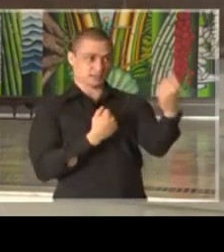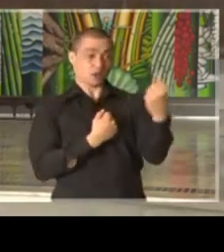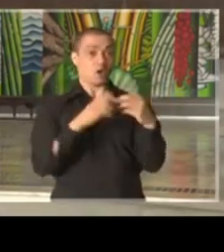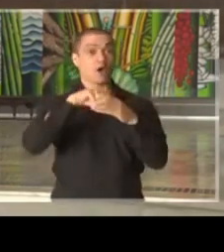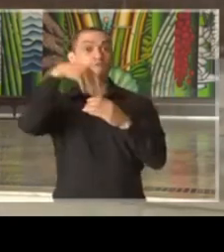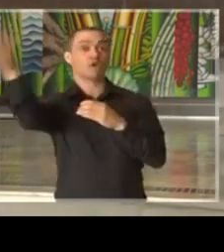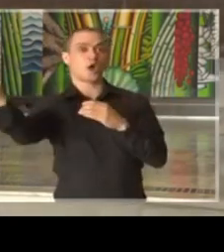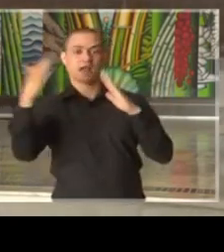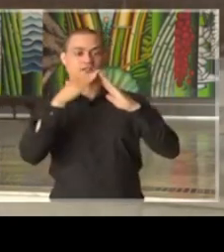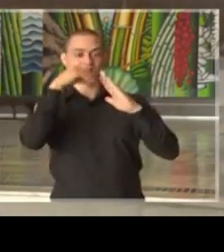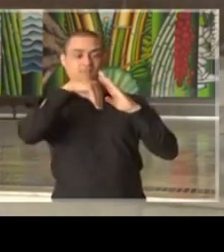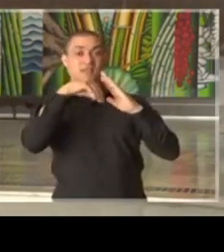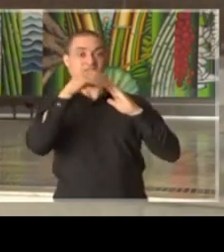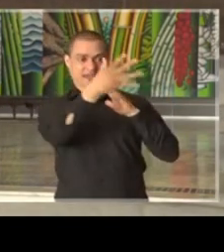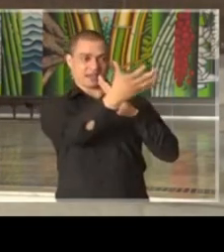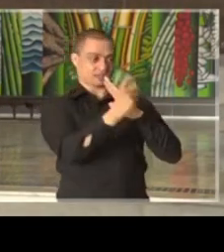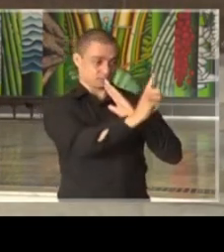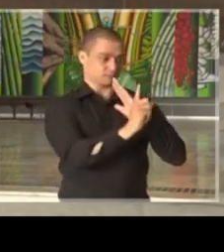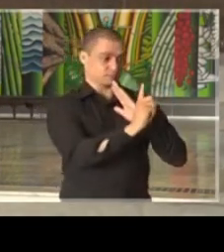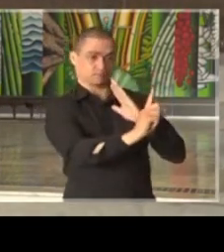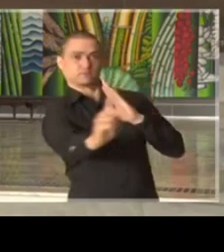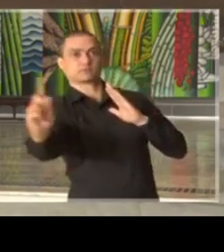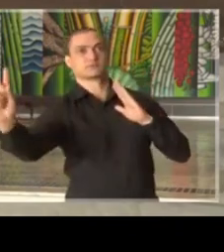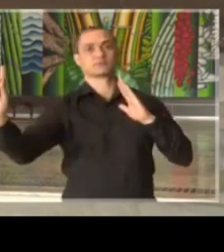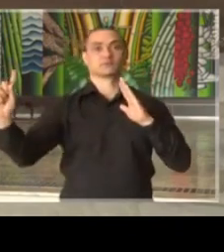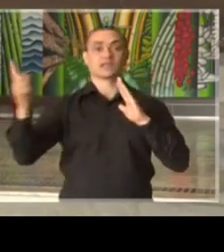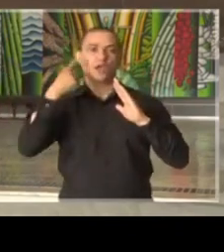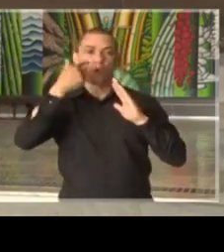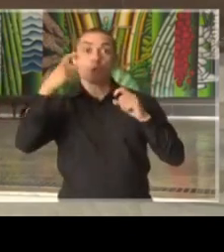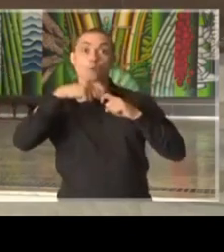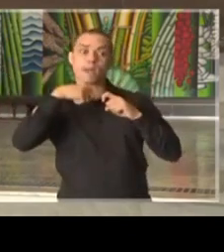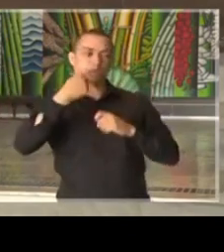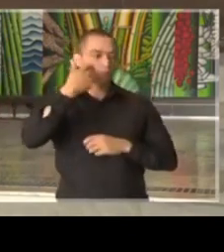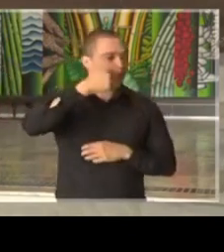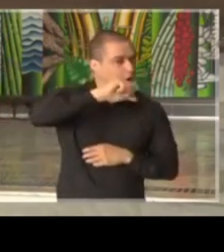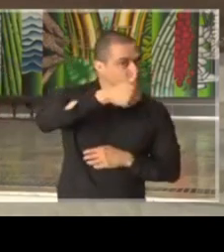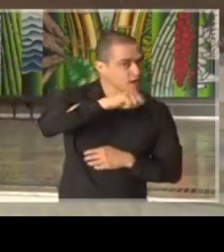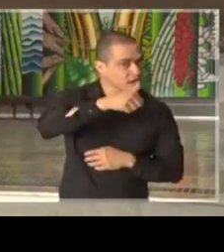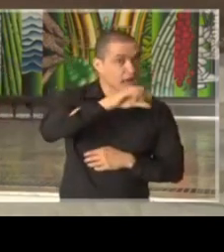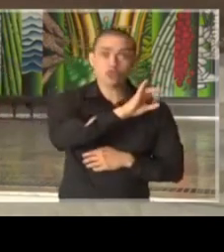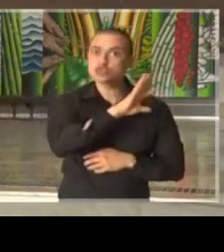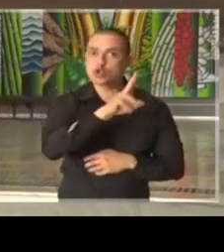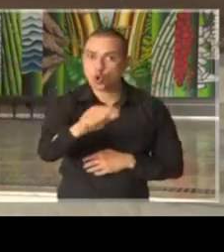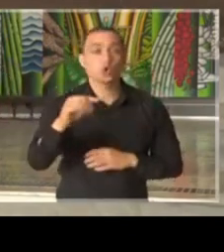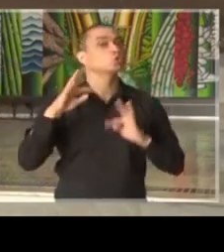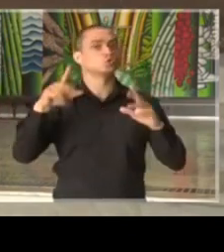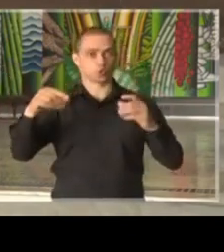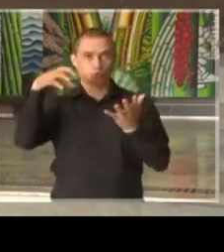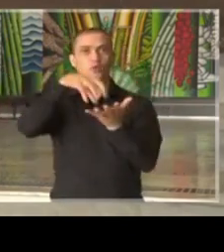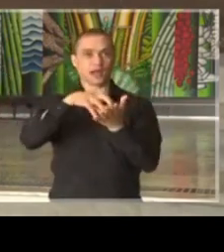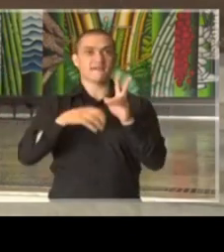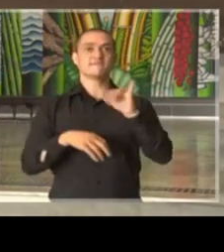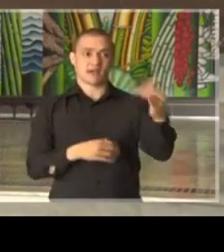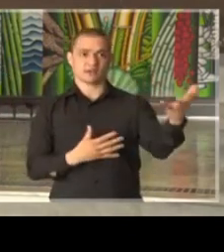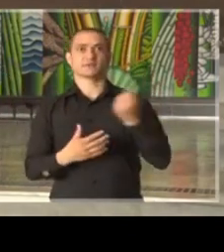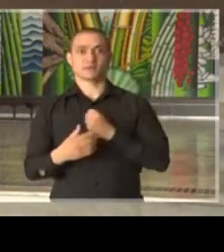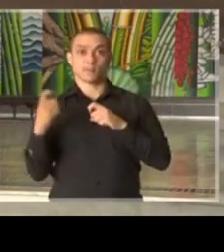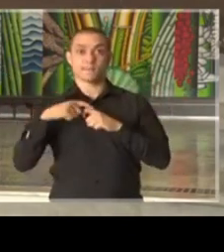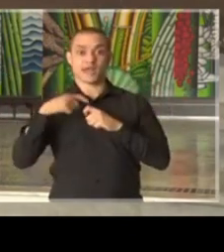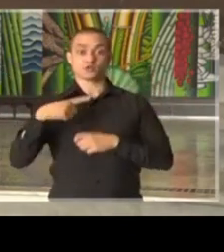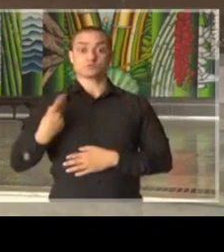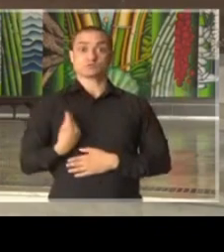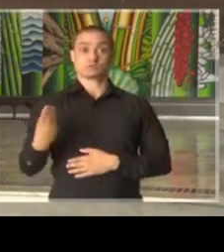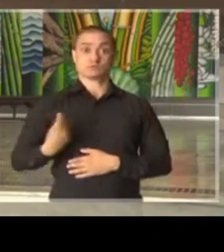terão acolhimento na recepção, terão avaliação de um médico, todas as unidades terão um médico recebendo a população,